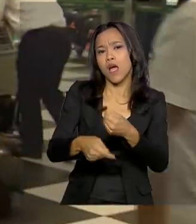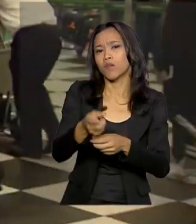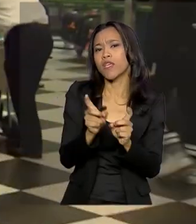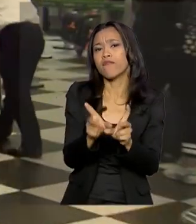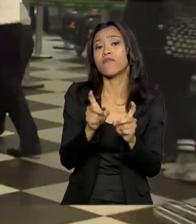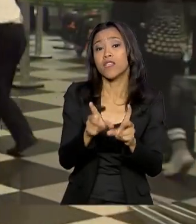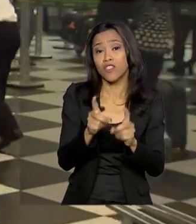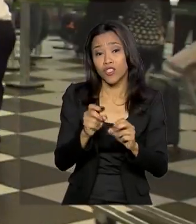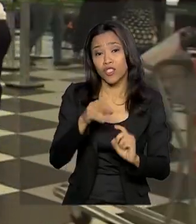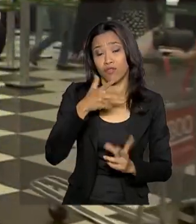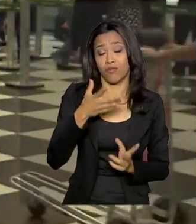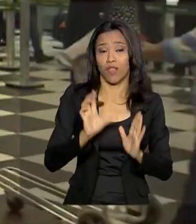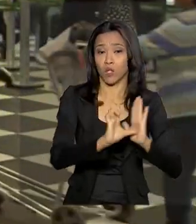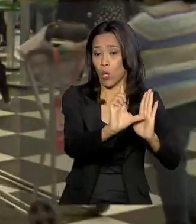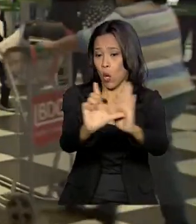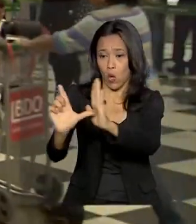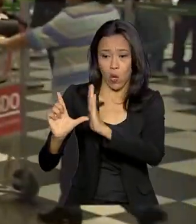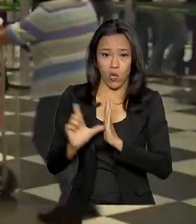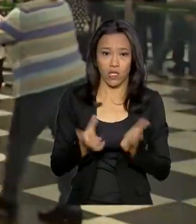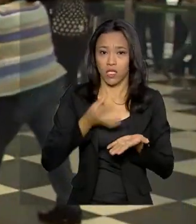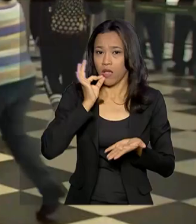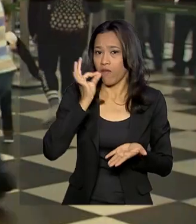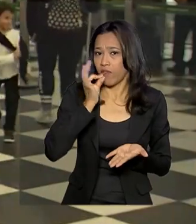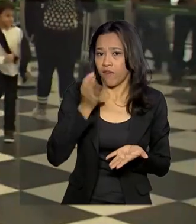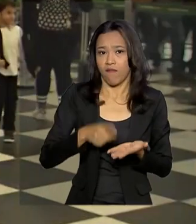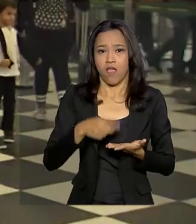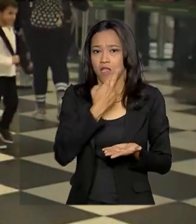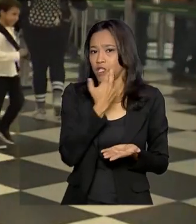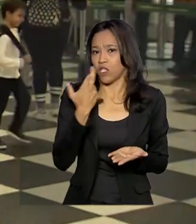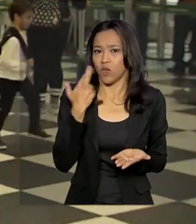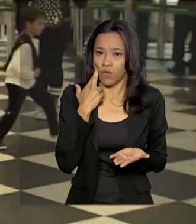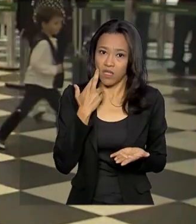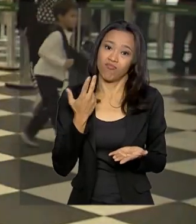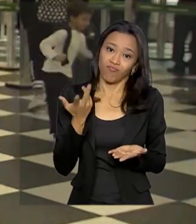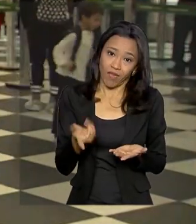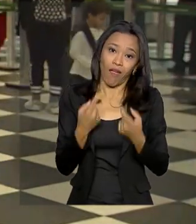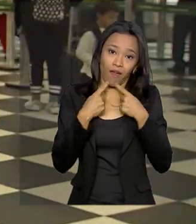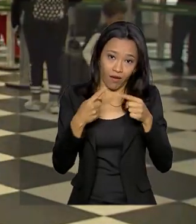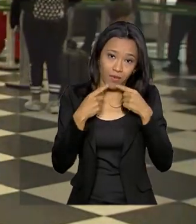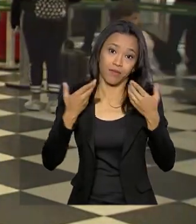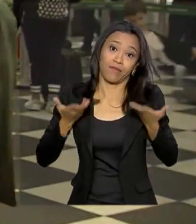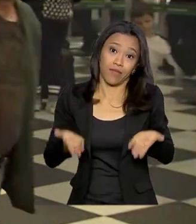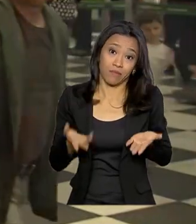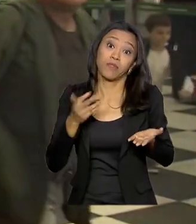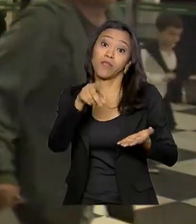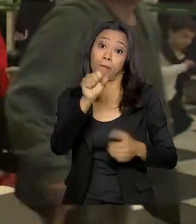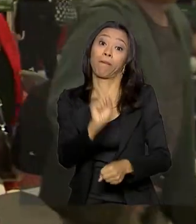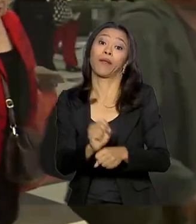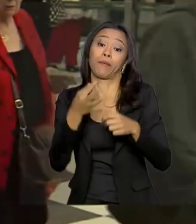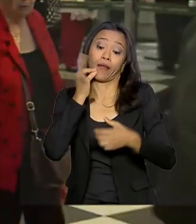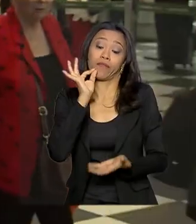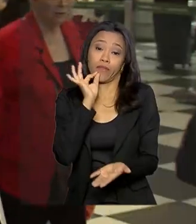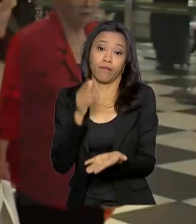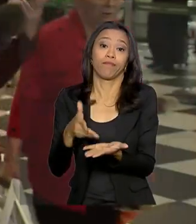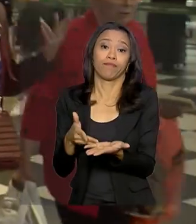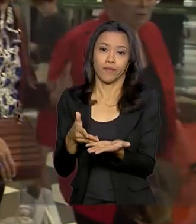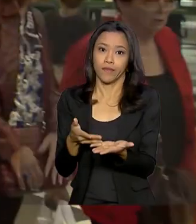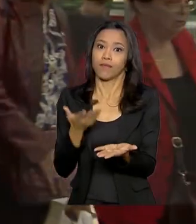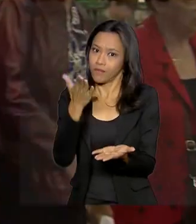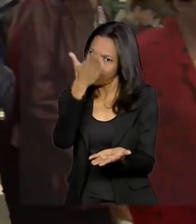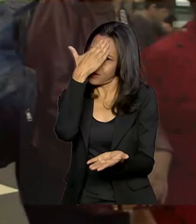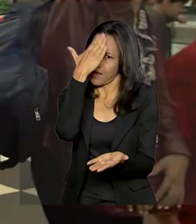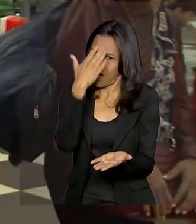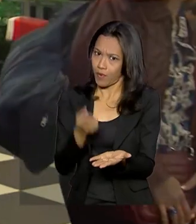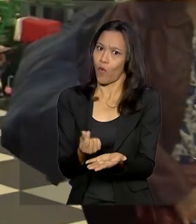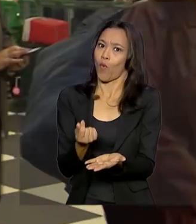cafés, nas lanchonetes e também nos restaurantes dos aeroportos. Quem já parou para tomar um cafezinho no saguão sabe do que eu estou